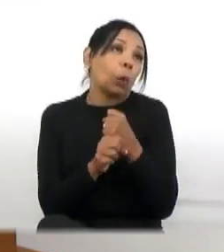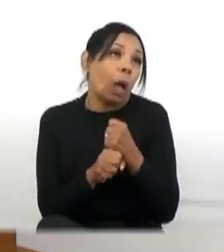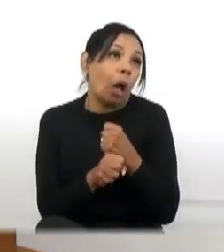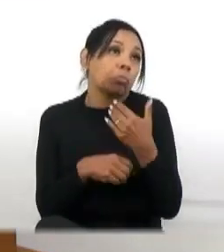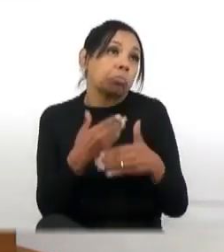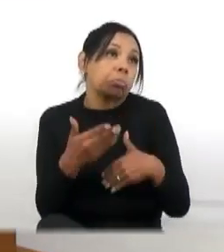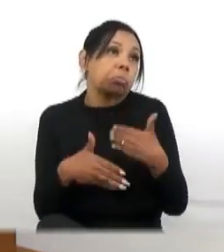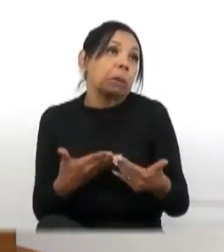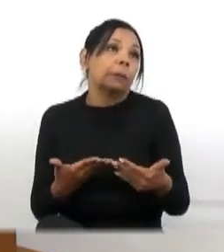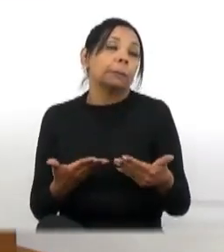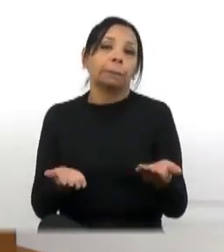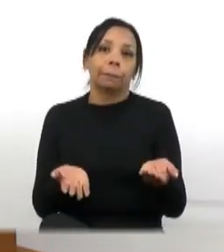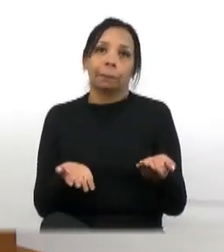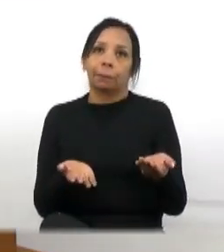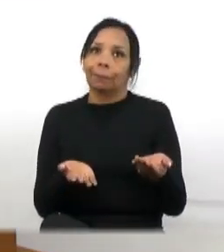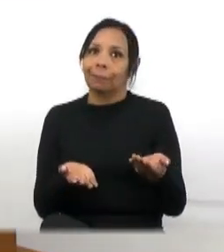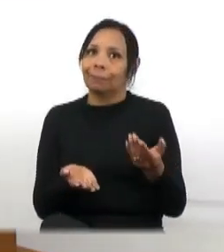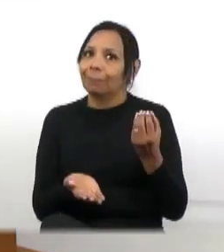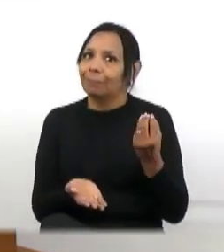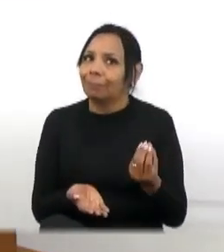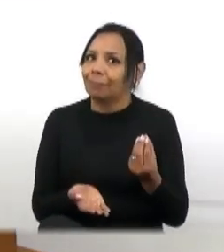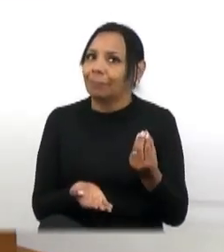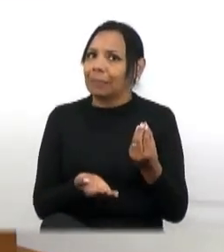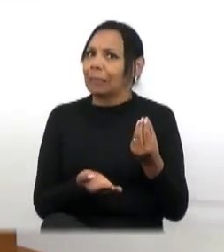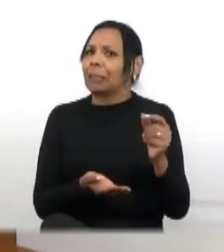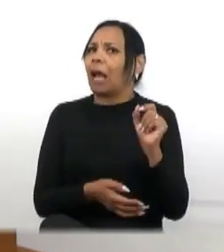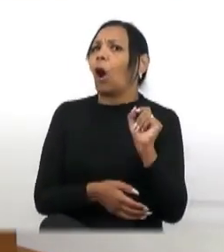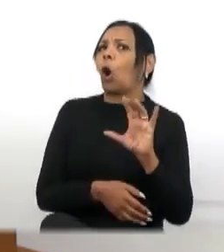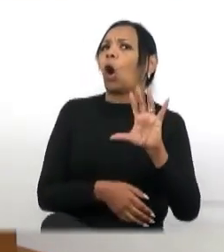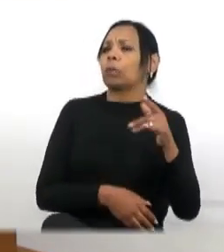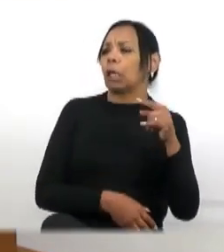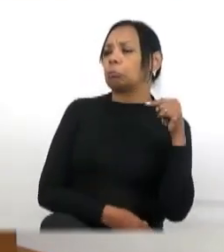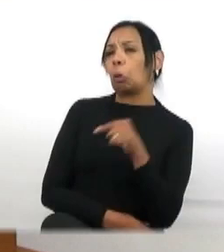O que aconteceria com esse funcionário na iniciativa privada?